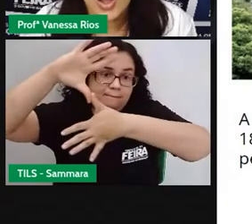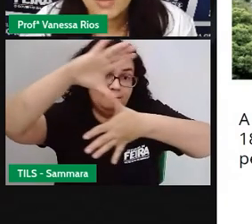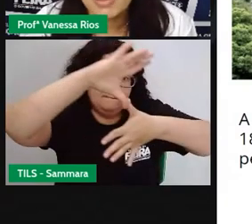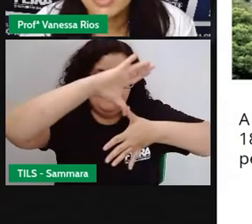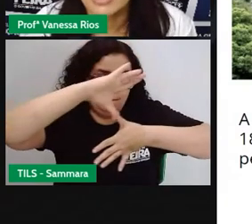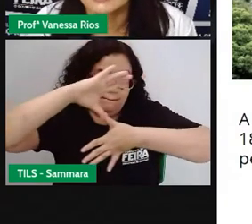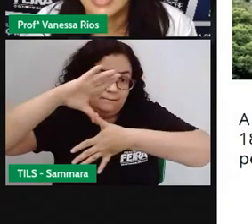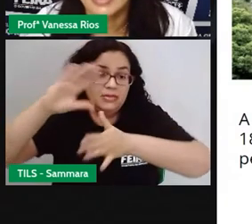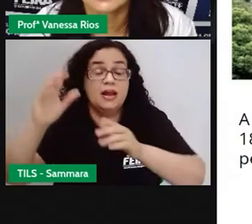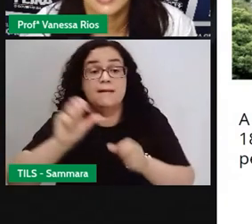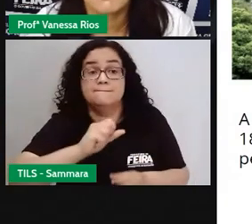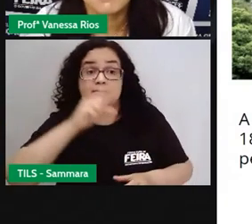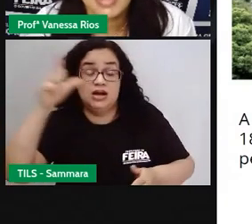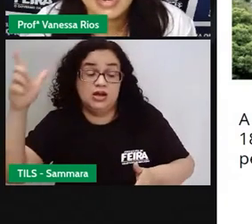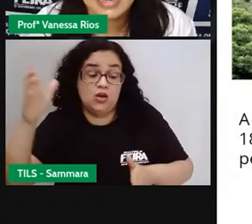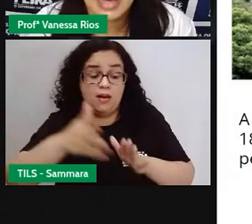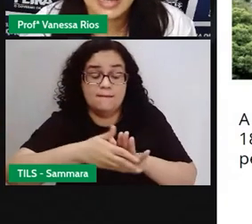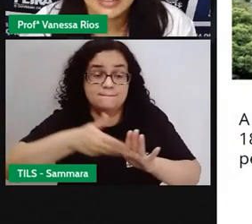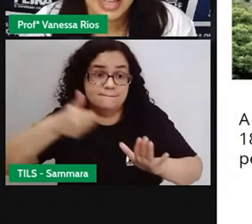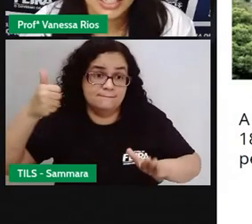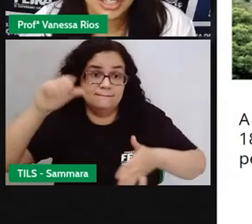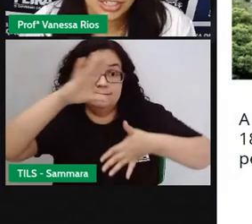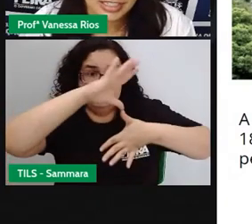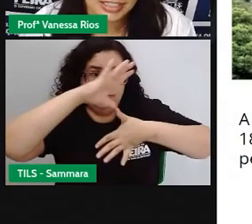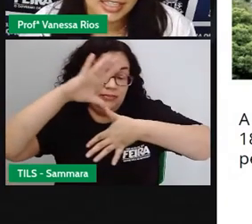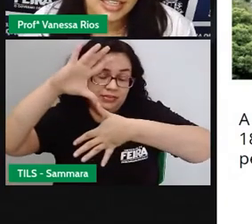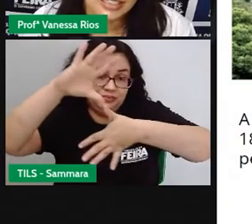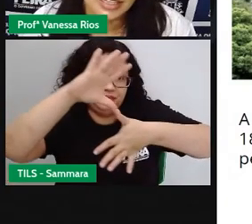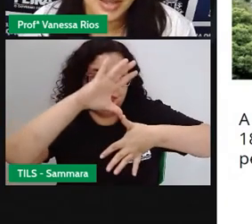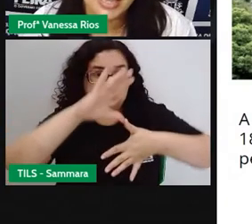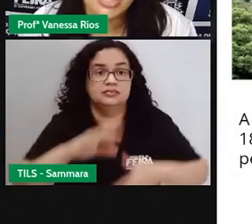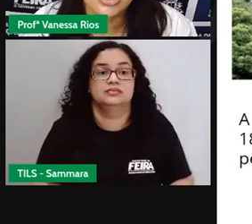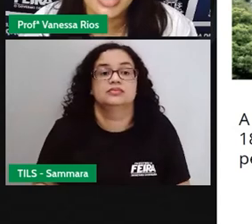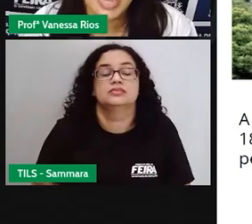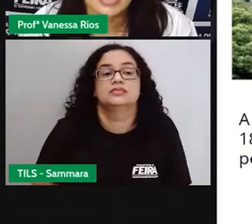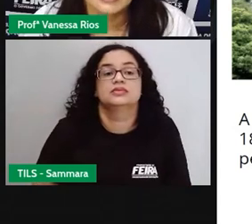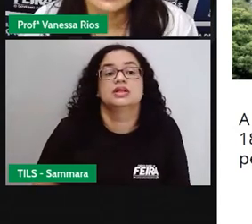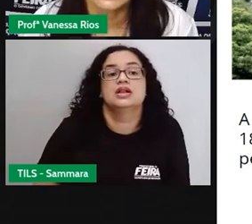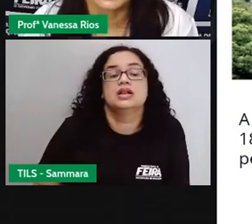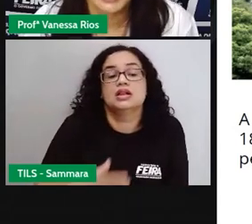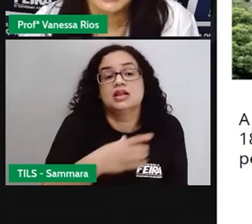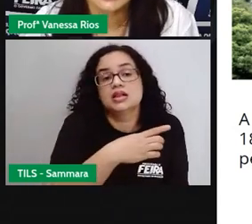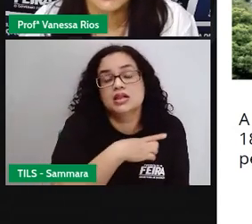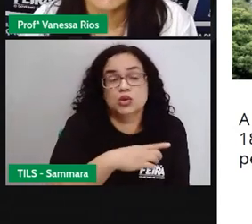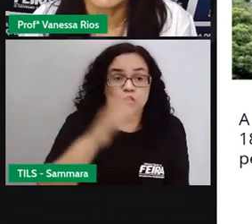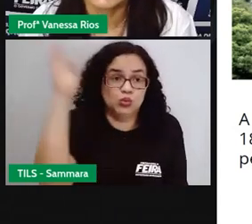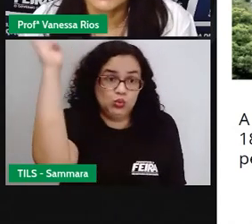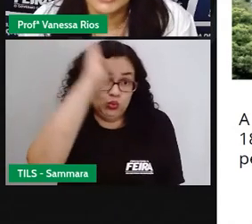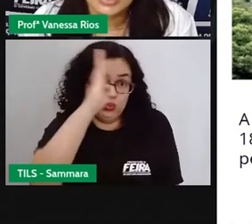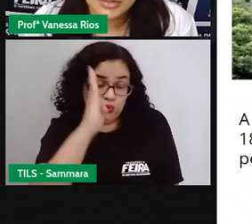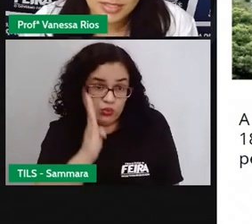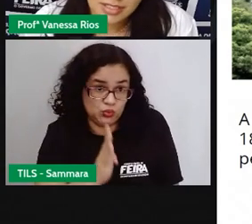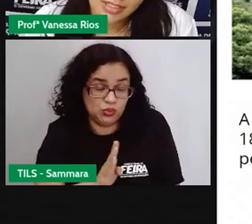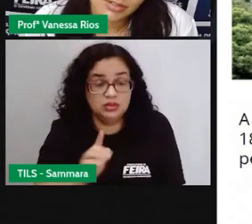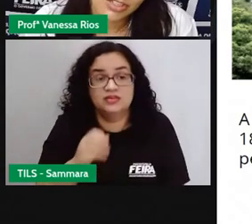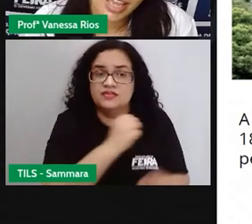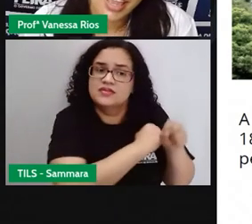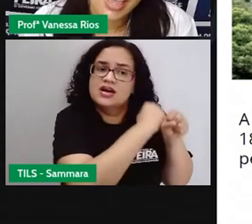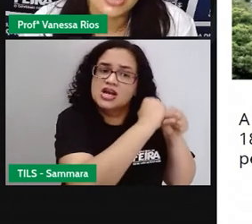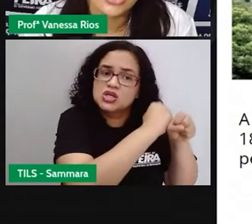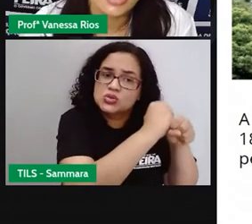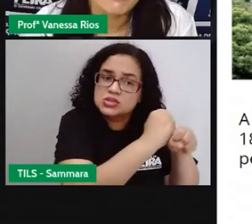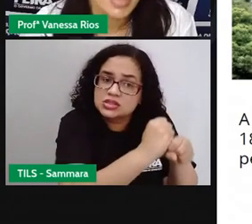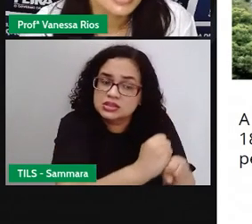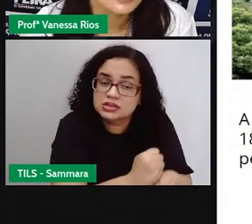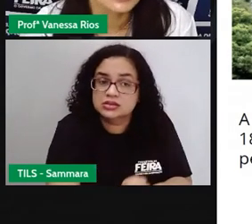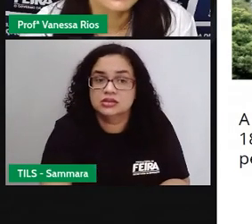maior biblioteca da América Latina. Então, aí está no Brasil há muitos anos, né?